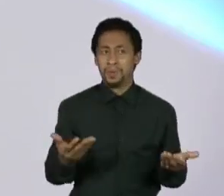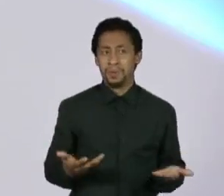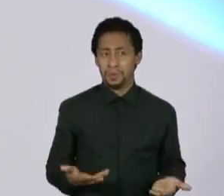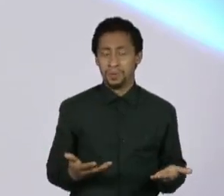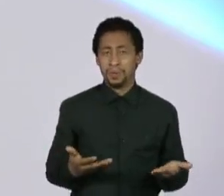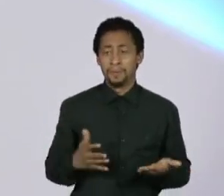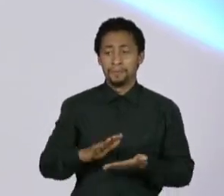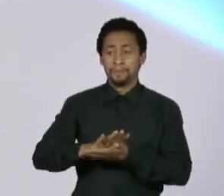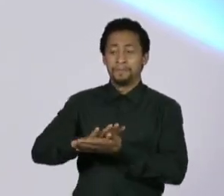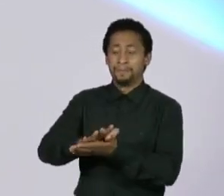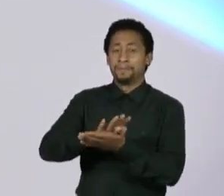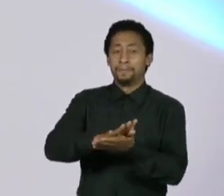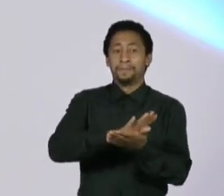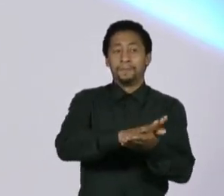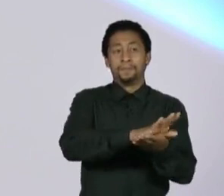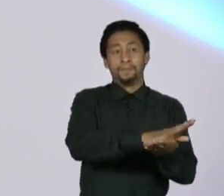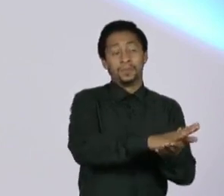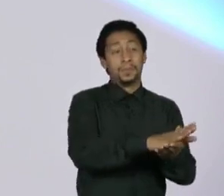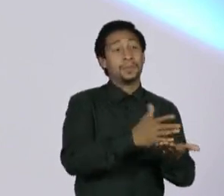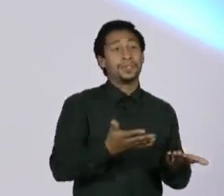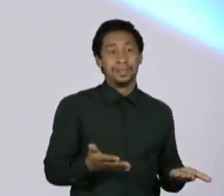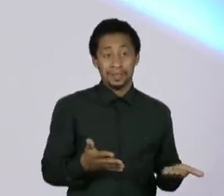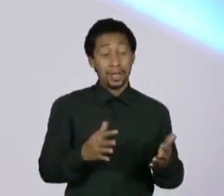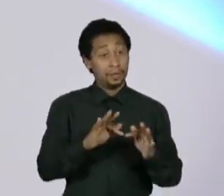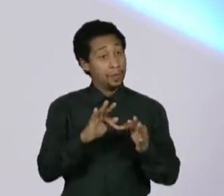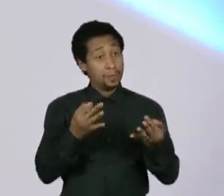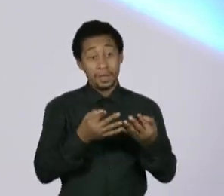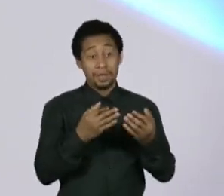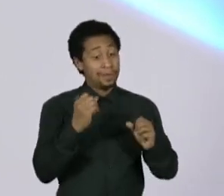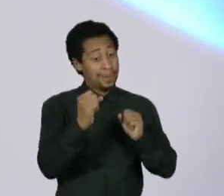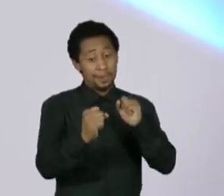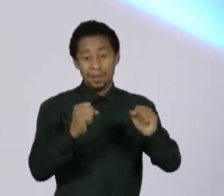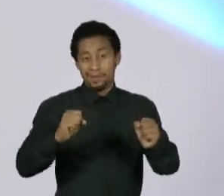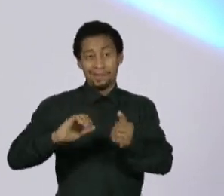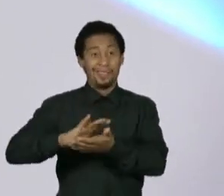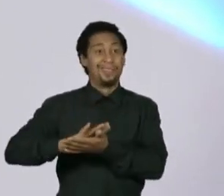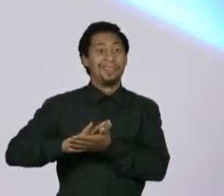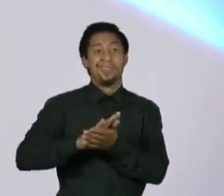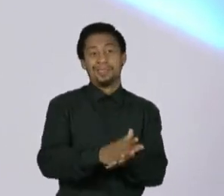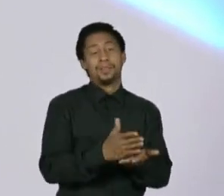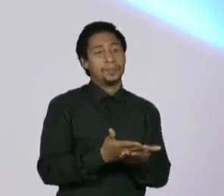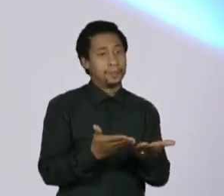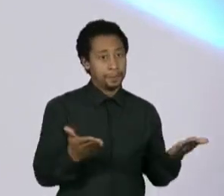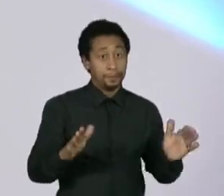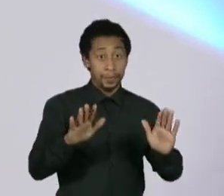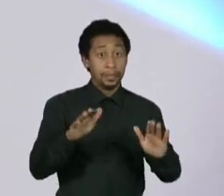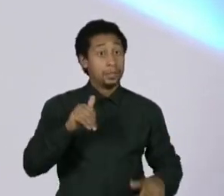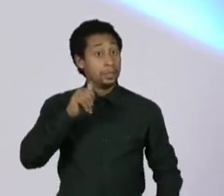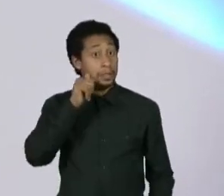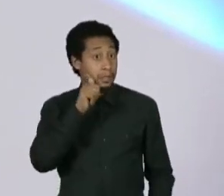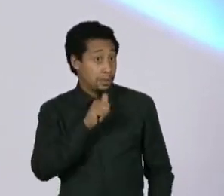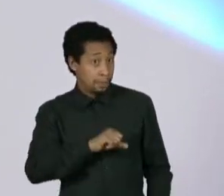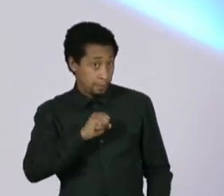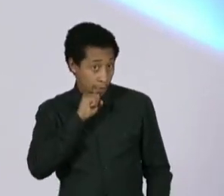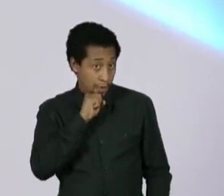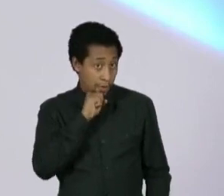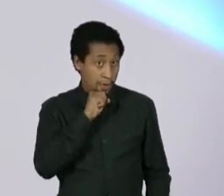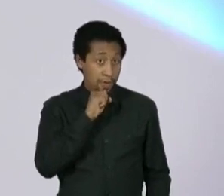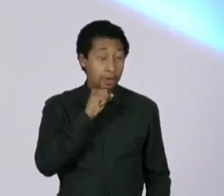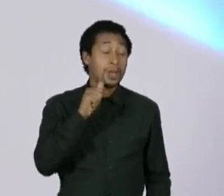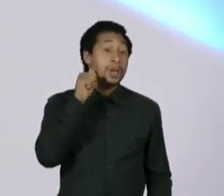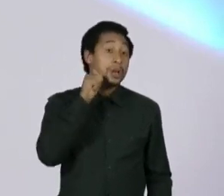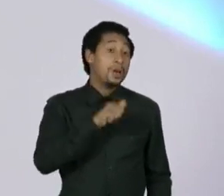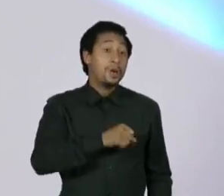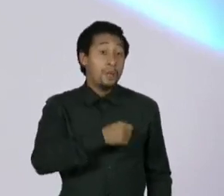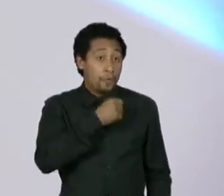mata uma família, a mãe, a avó e a criança bebê